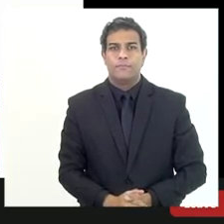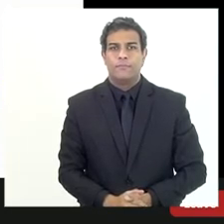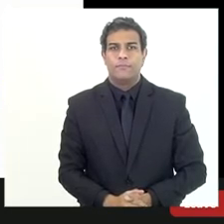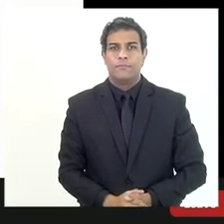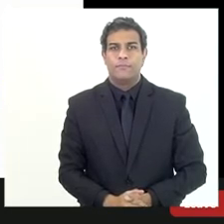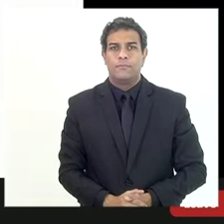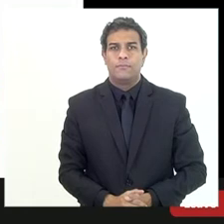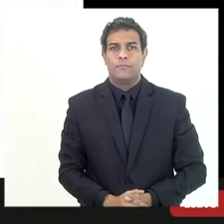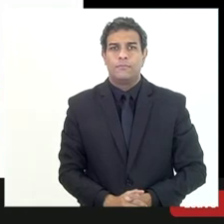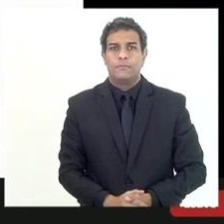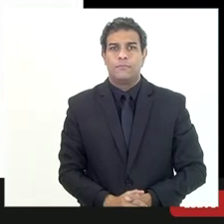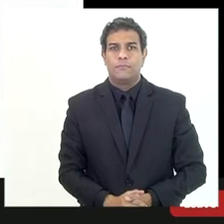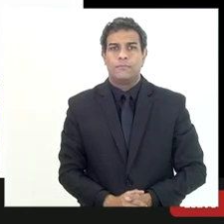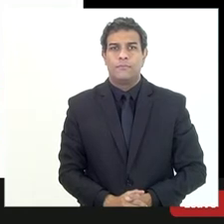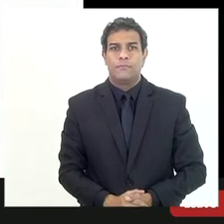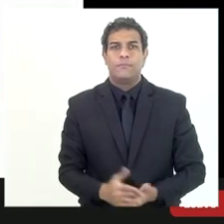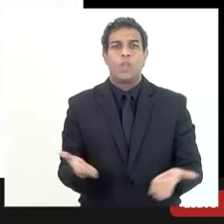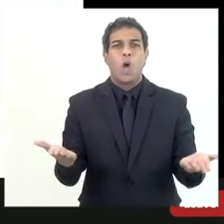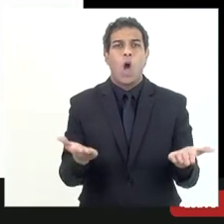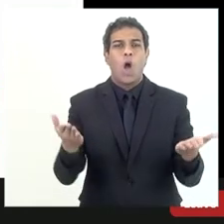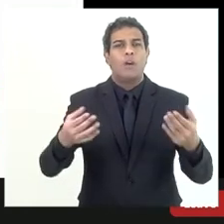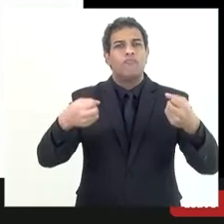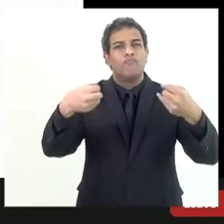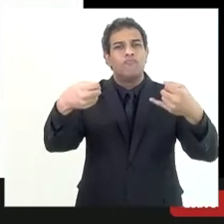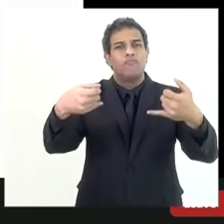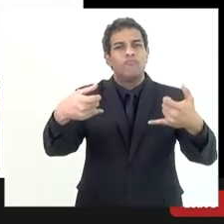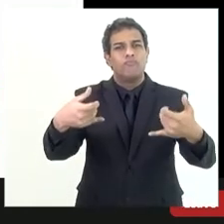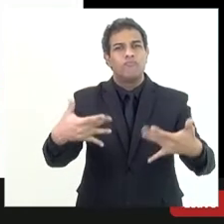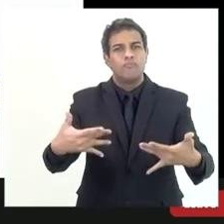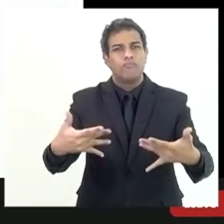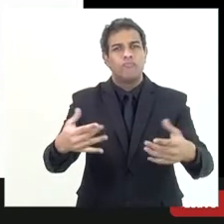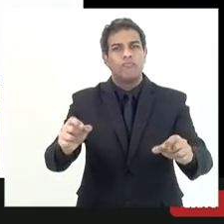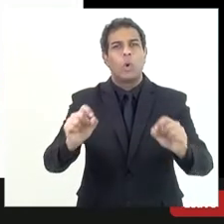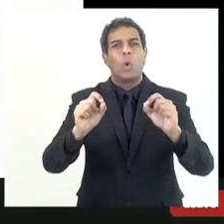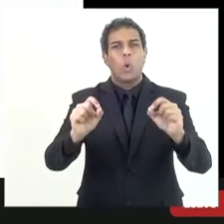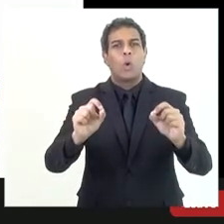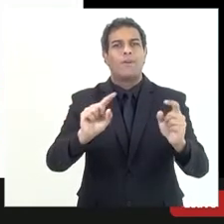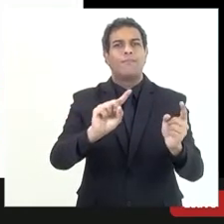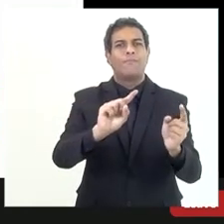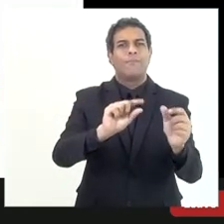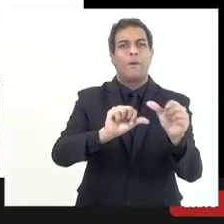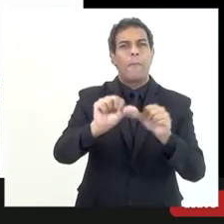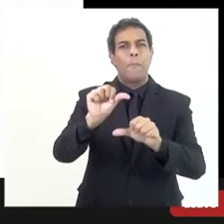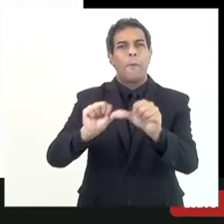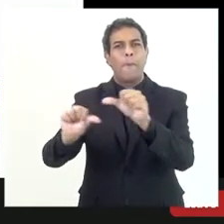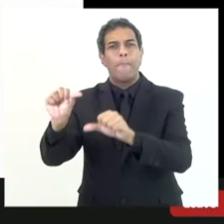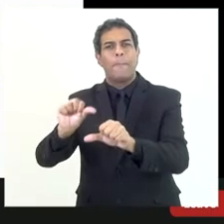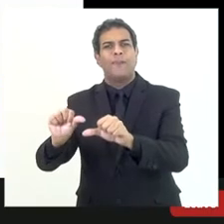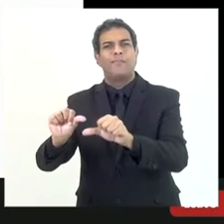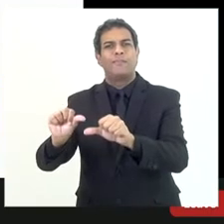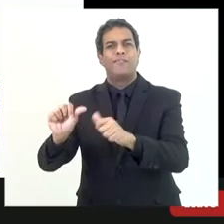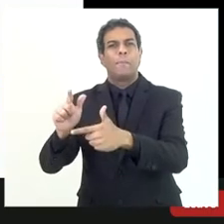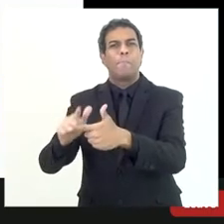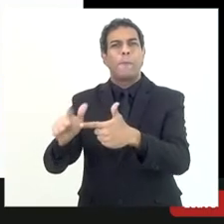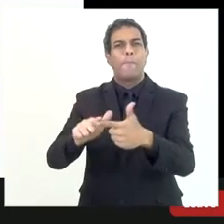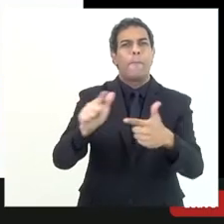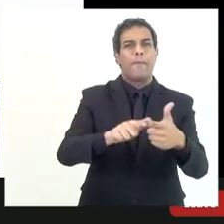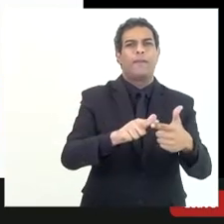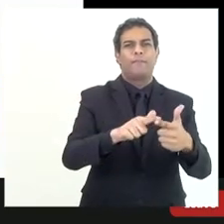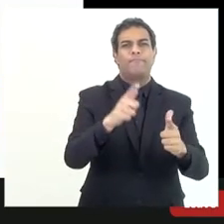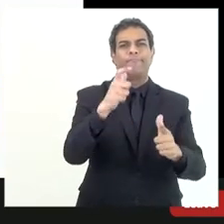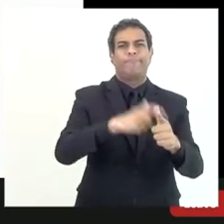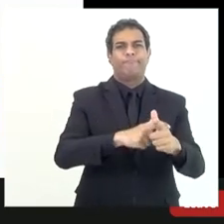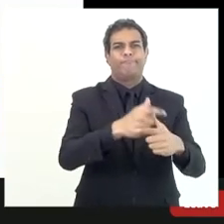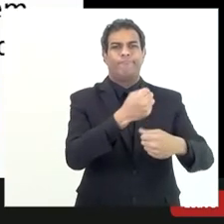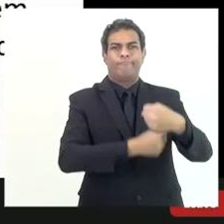bem aqui a gente vai começar a explicar sobre essas distorções que foram apontadas nas contas de governo de